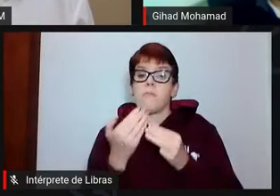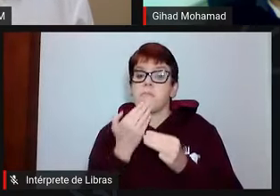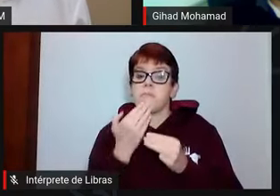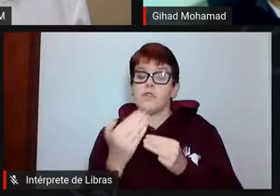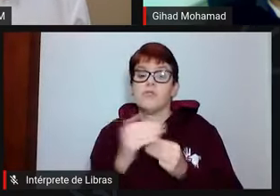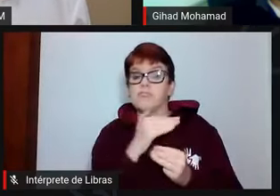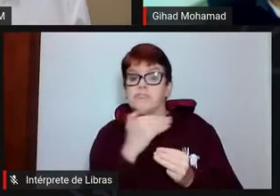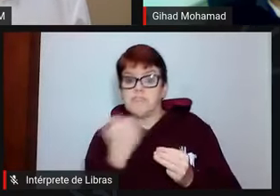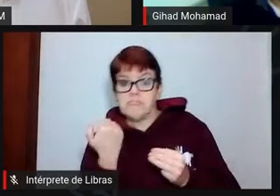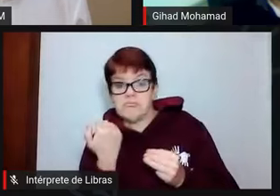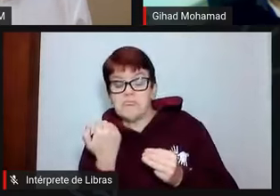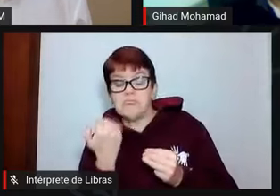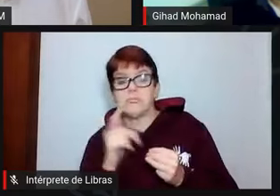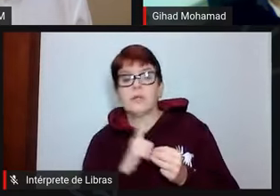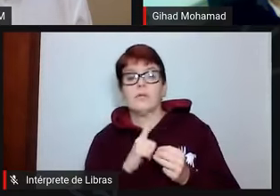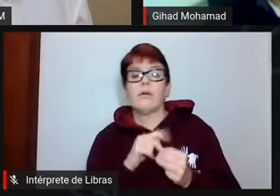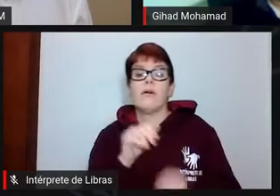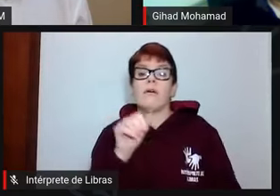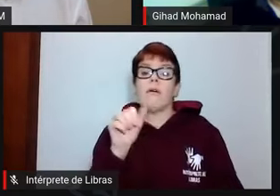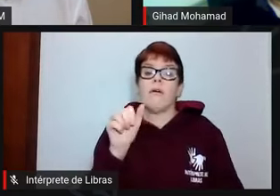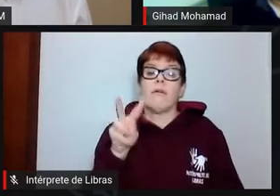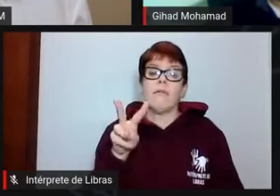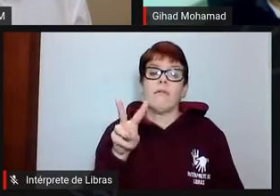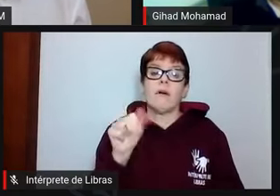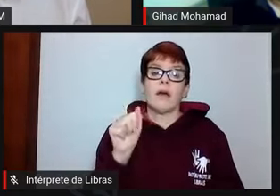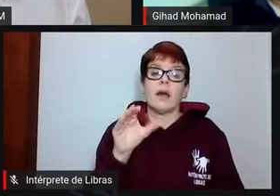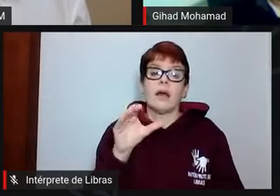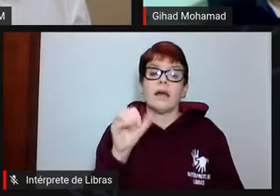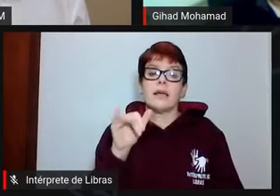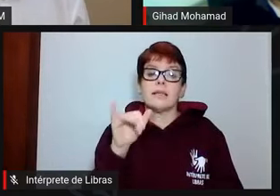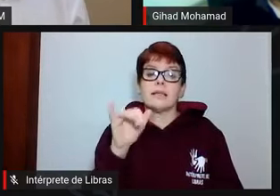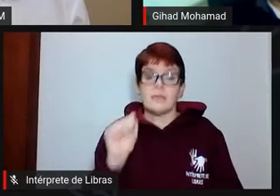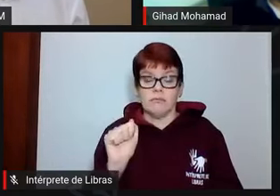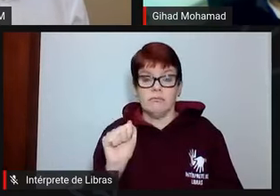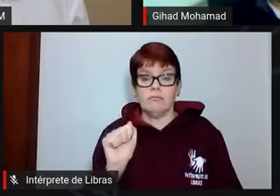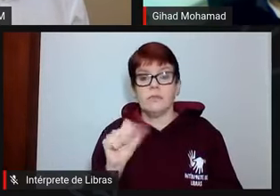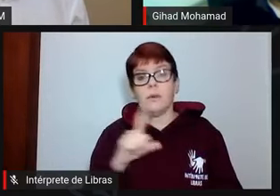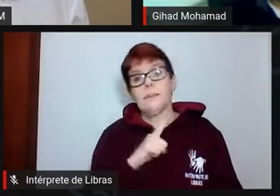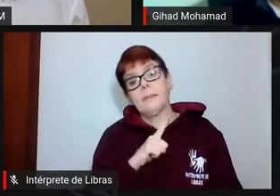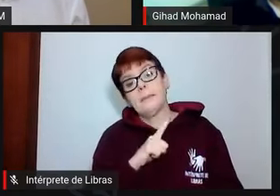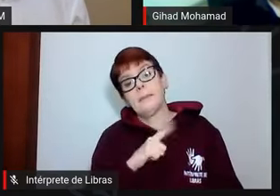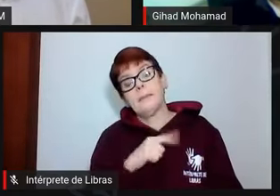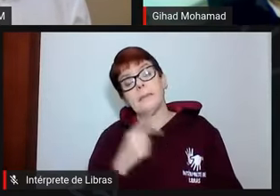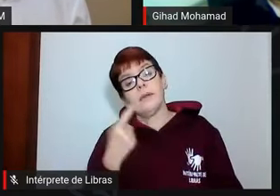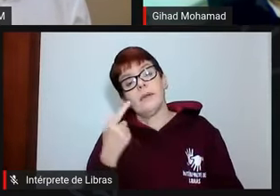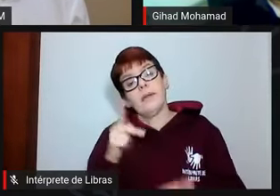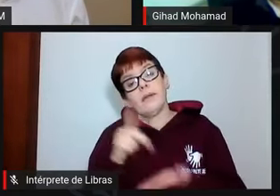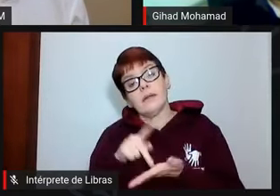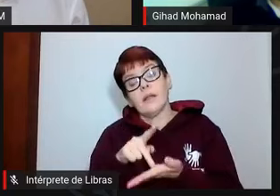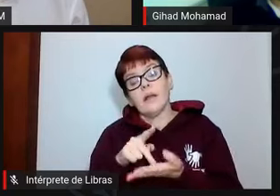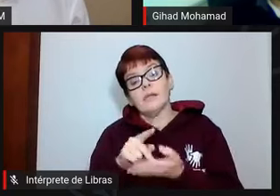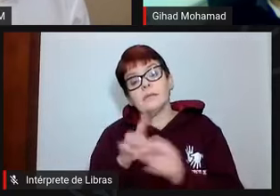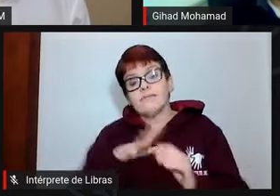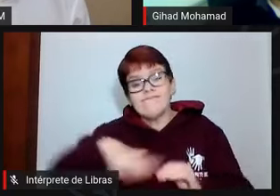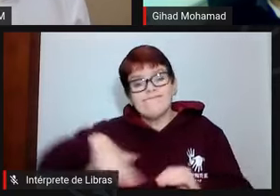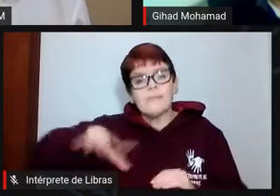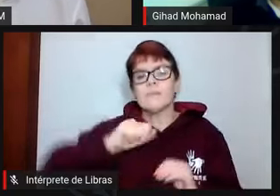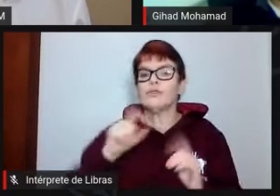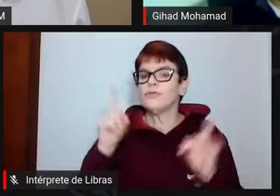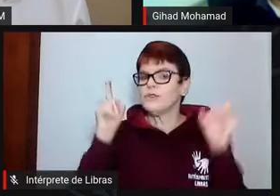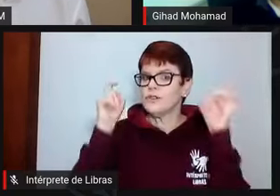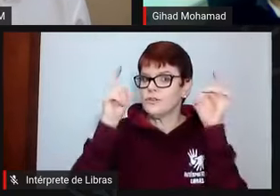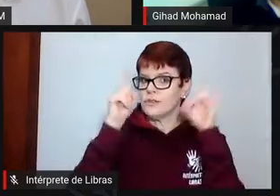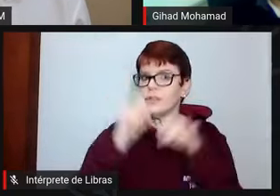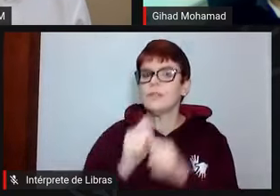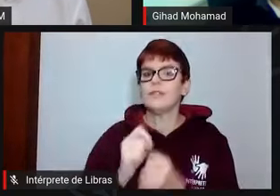ou seja, geraram vacância. Então, de fato, nós estamos num cenário muito complexo em relação à